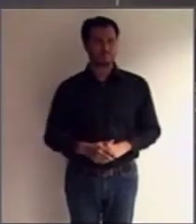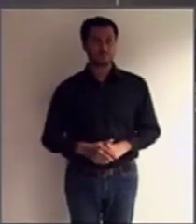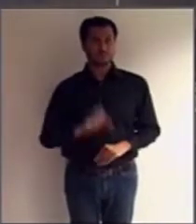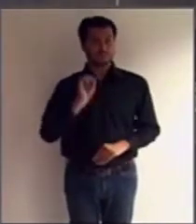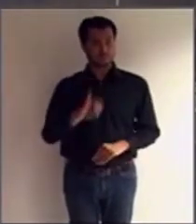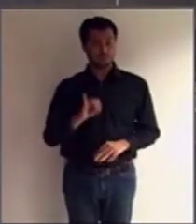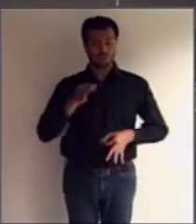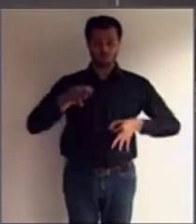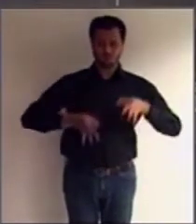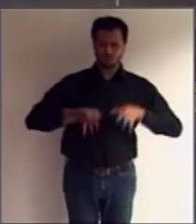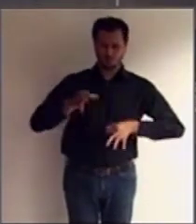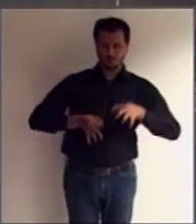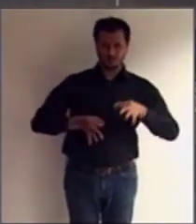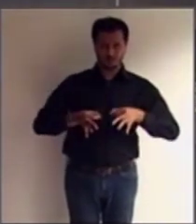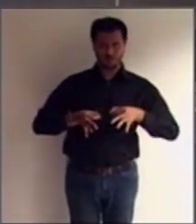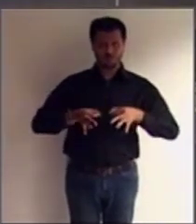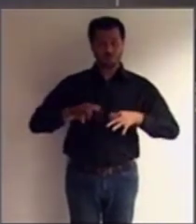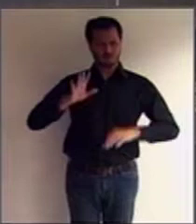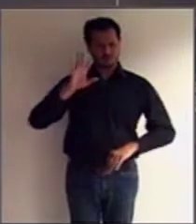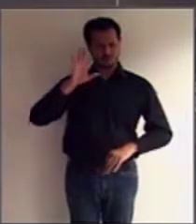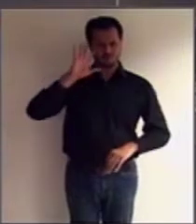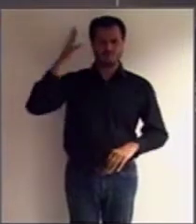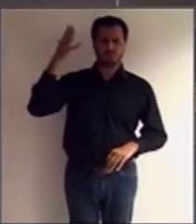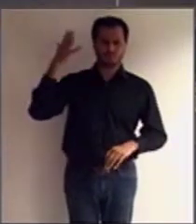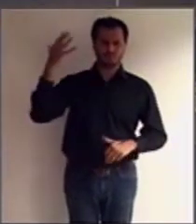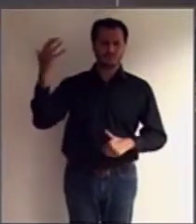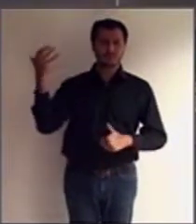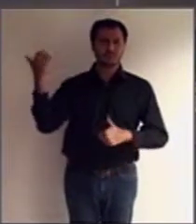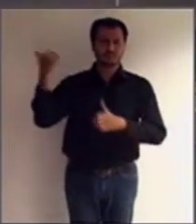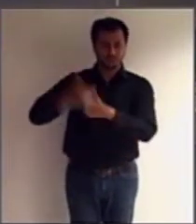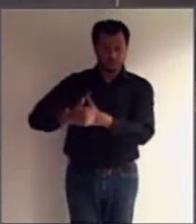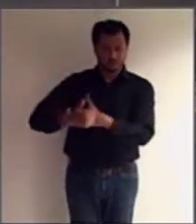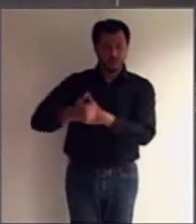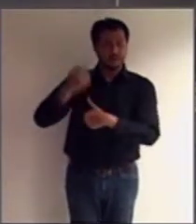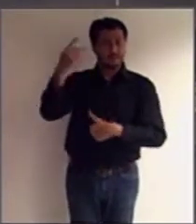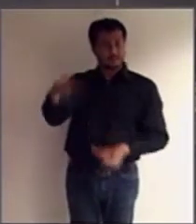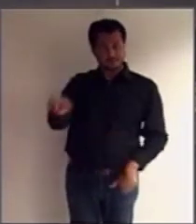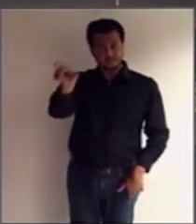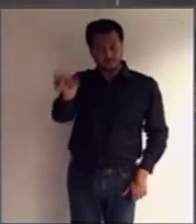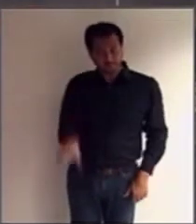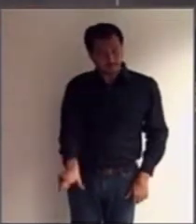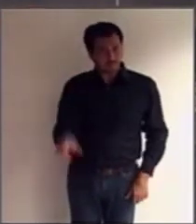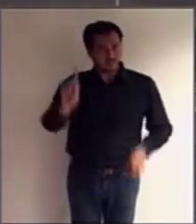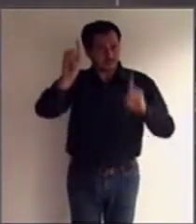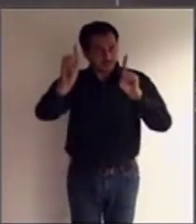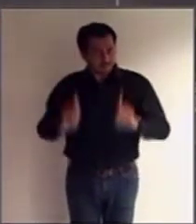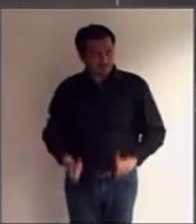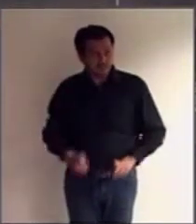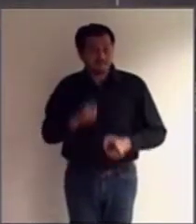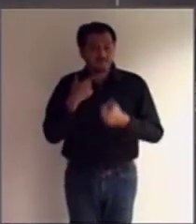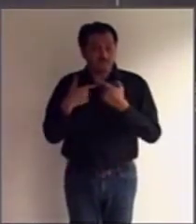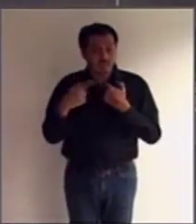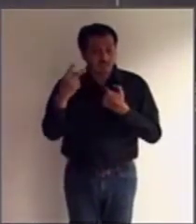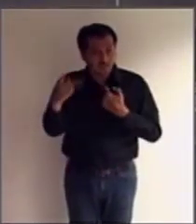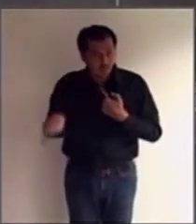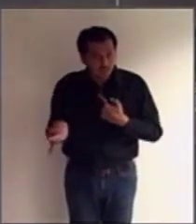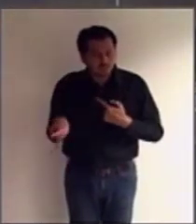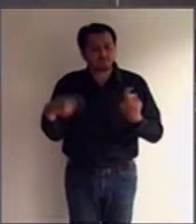interdição, a vontade e as preferências da pessoa com deficiência devem ser respeitadas.